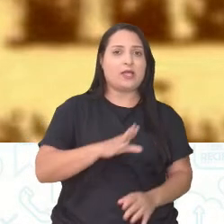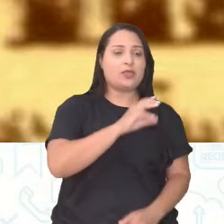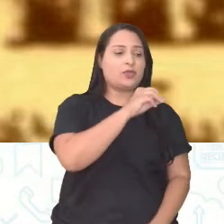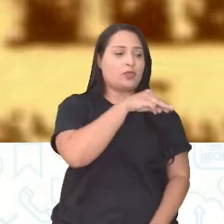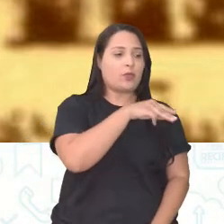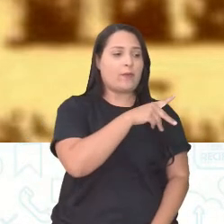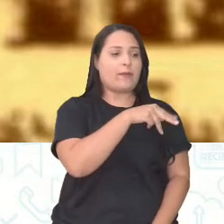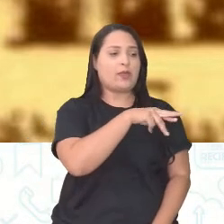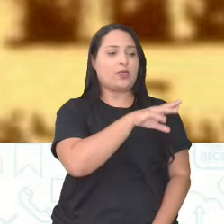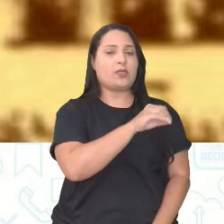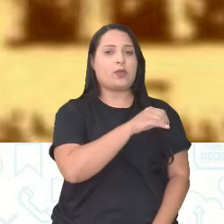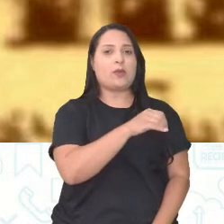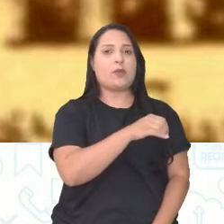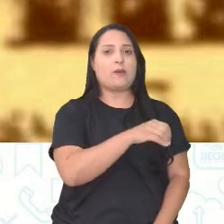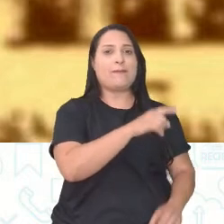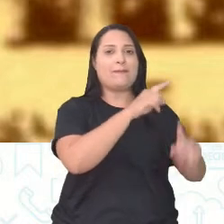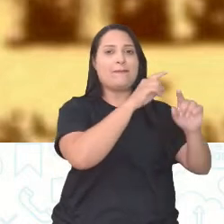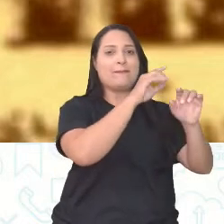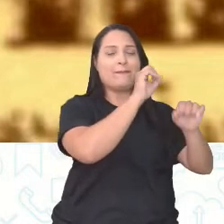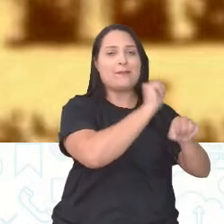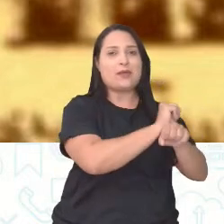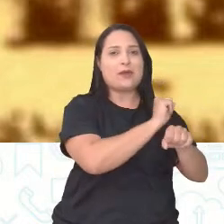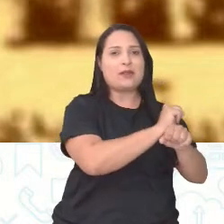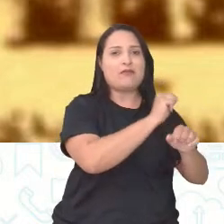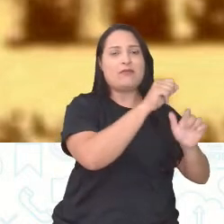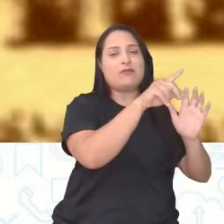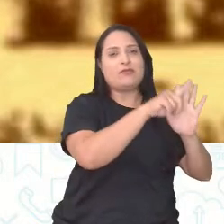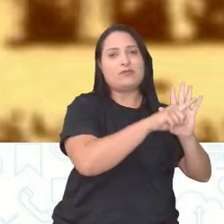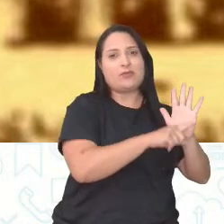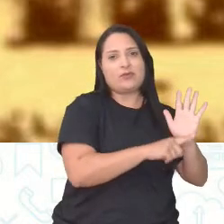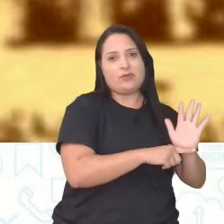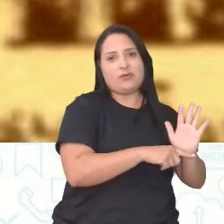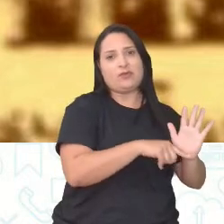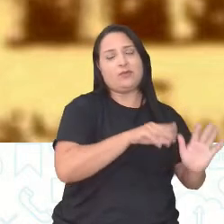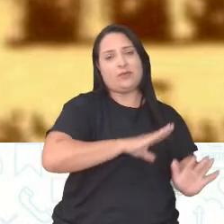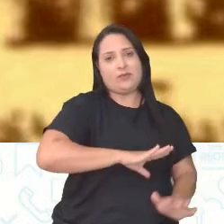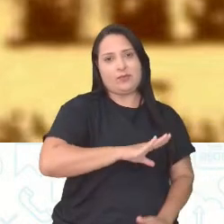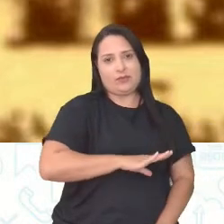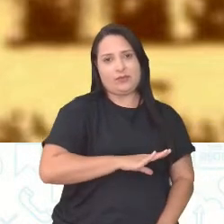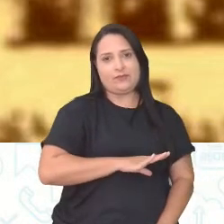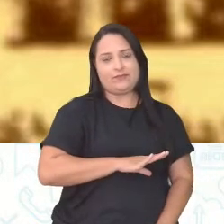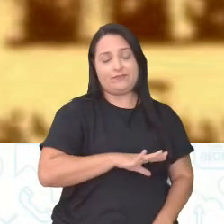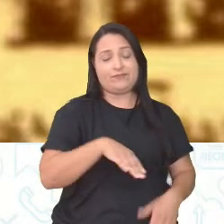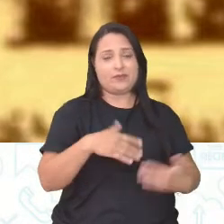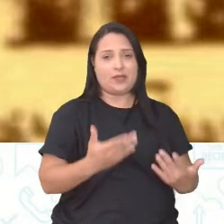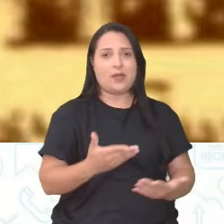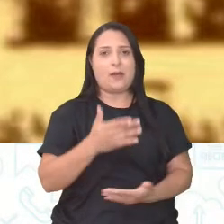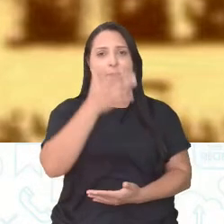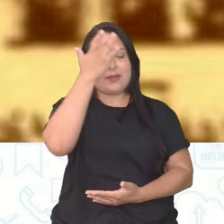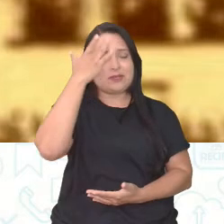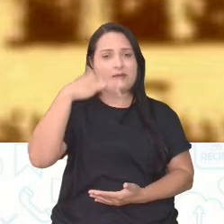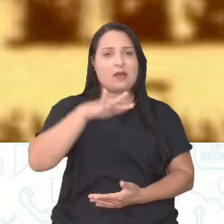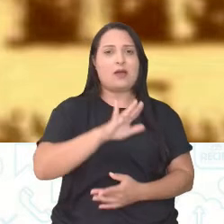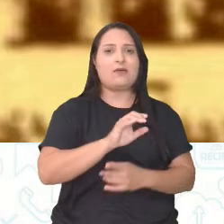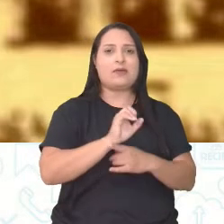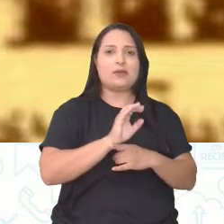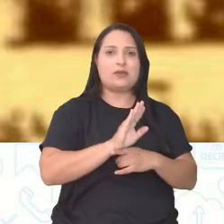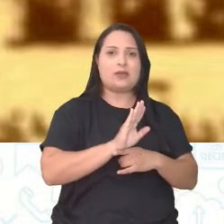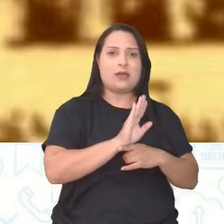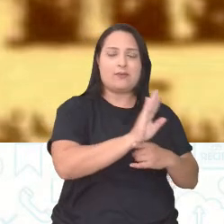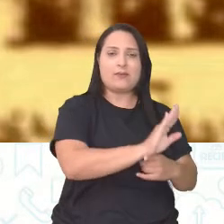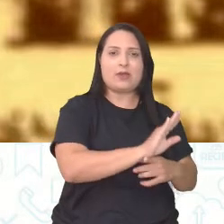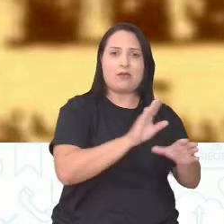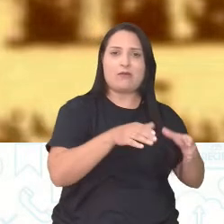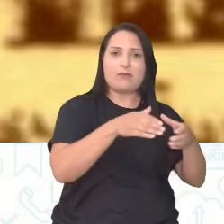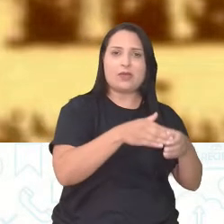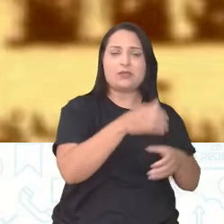impediu os projetos dos portugueses. Então, as pessoas que apoiavam o partido brasileiro, olha aí, o que